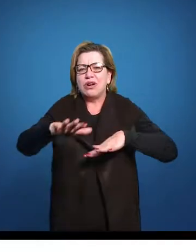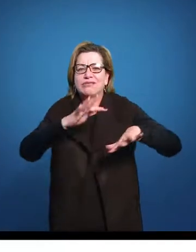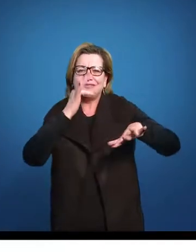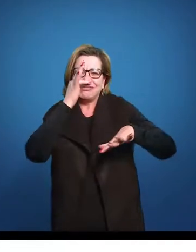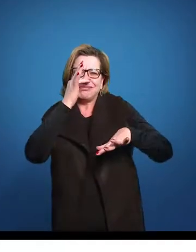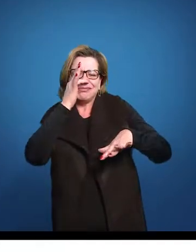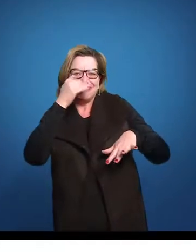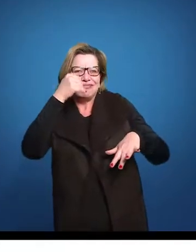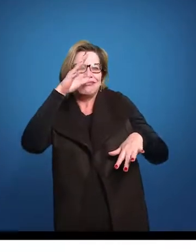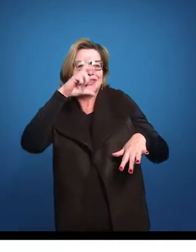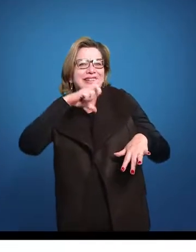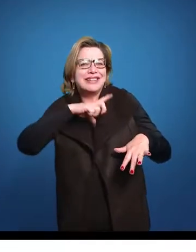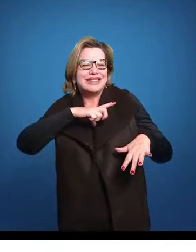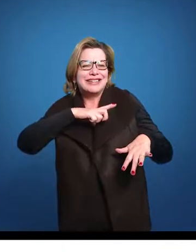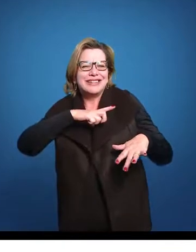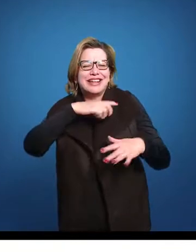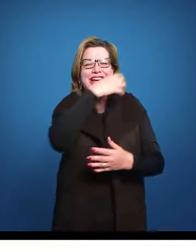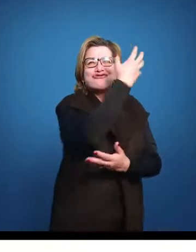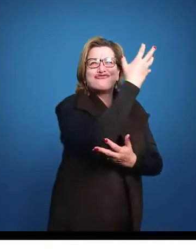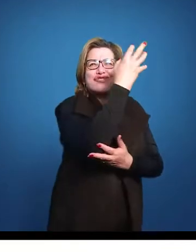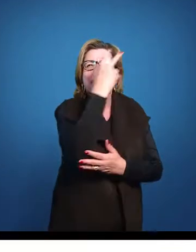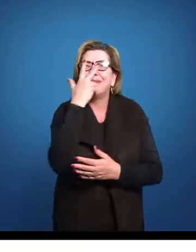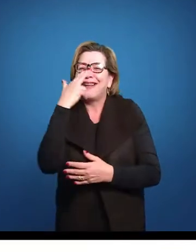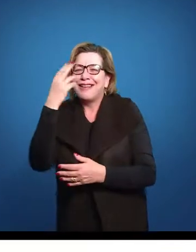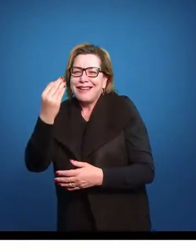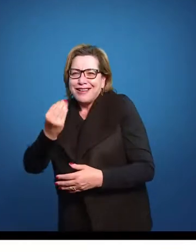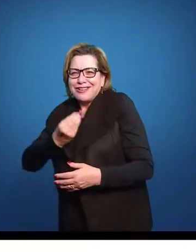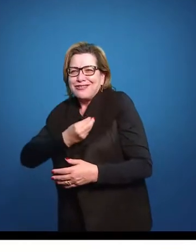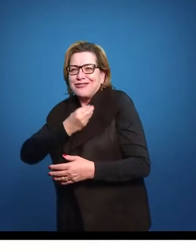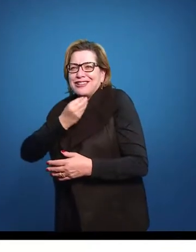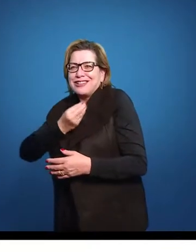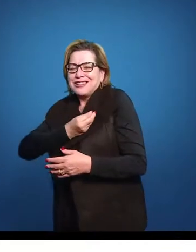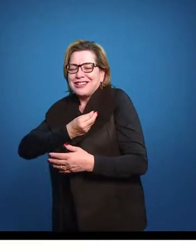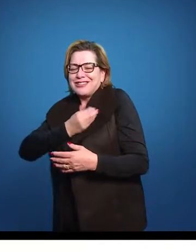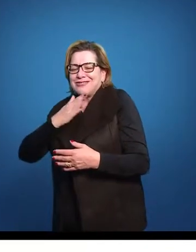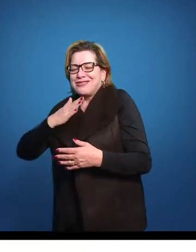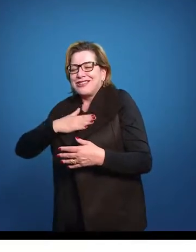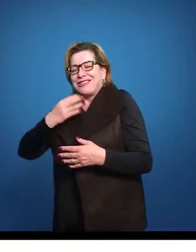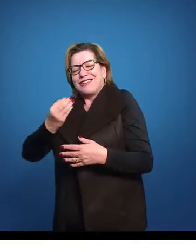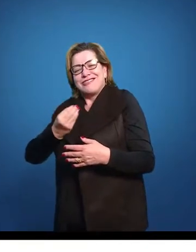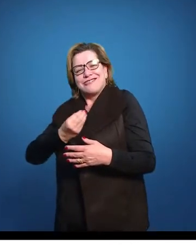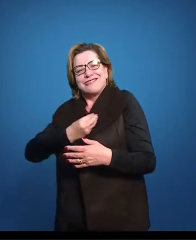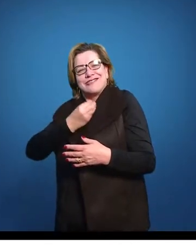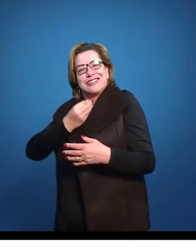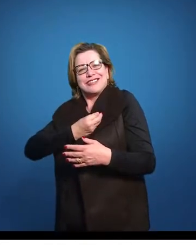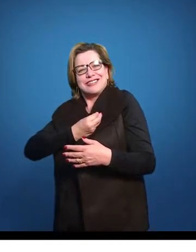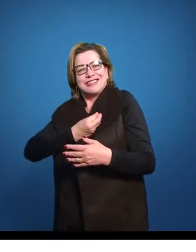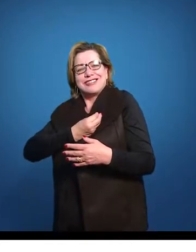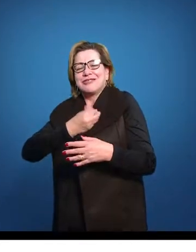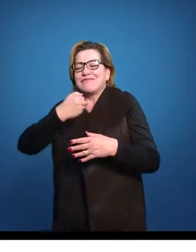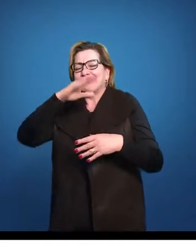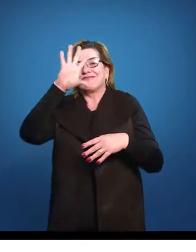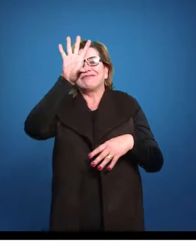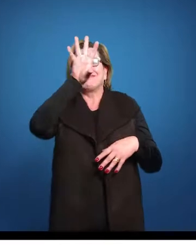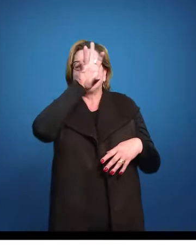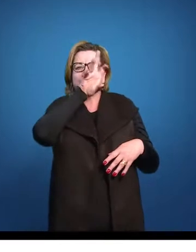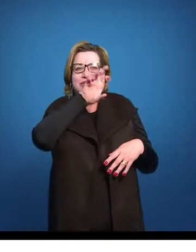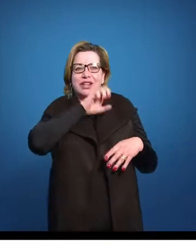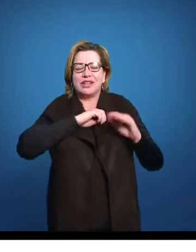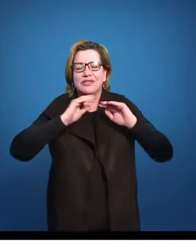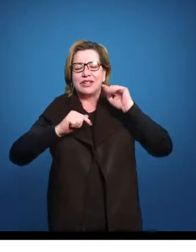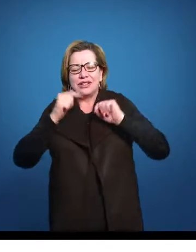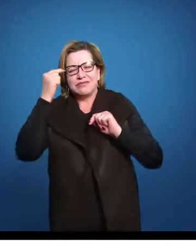Nossos bosques tem mais vida, nossas vidas mais amores. Em cismar sozinho à noite,